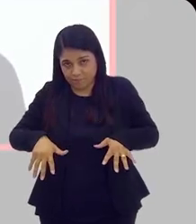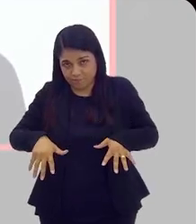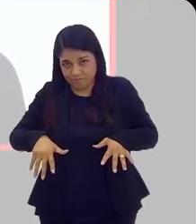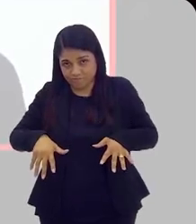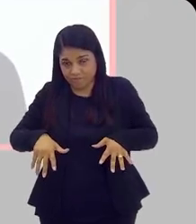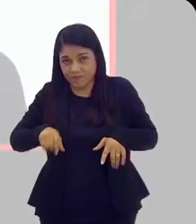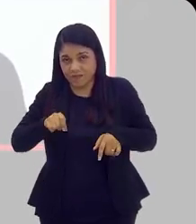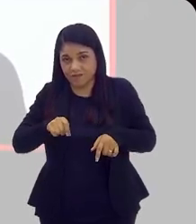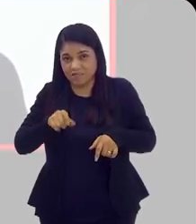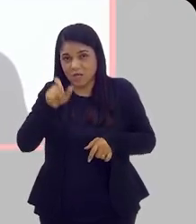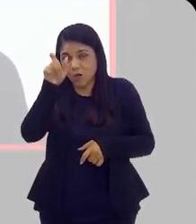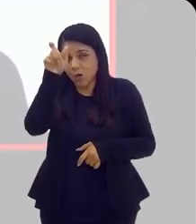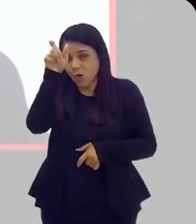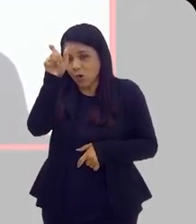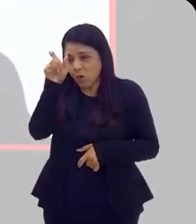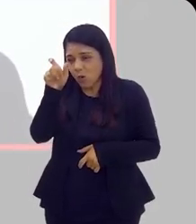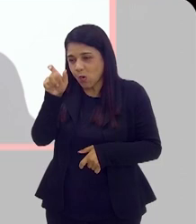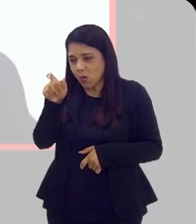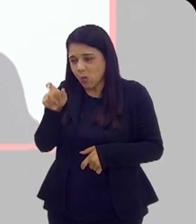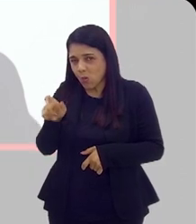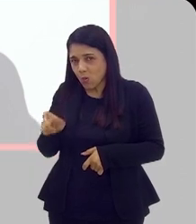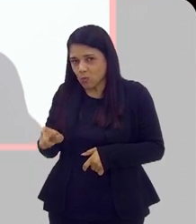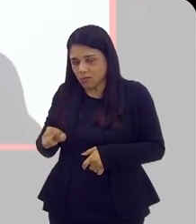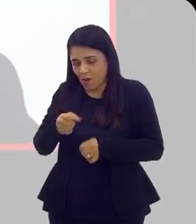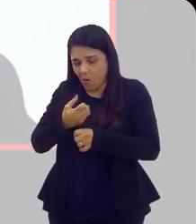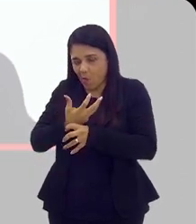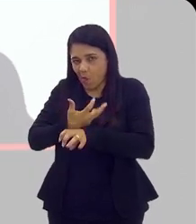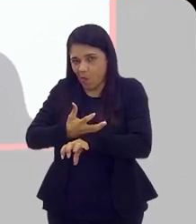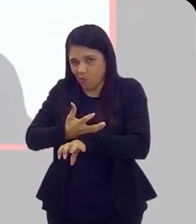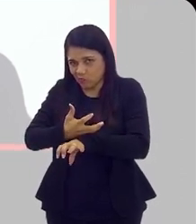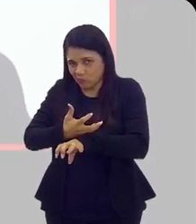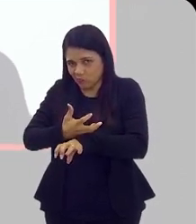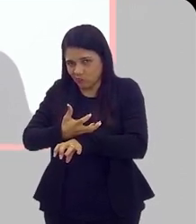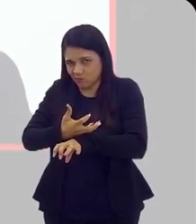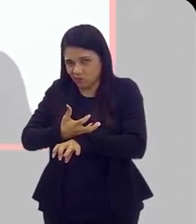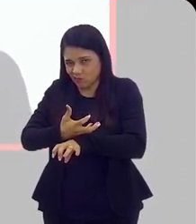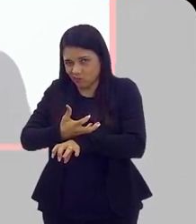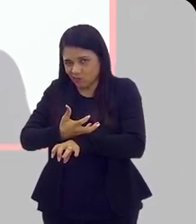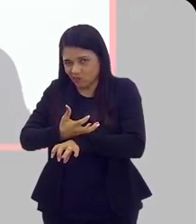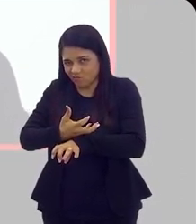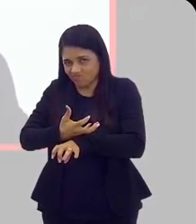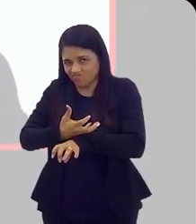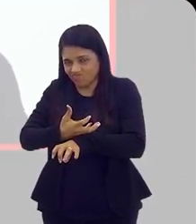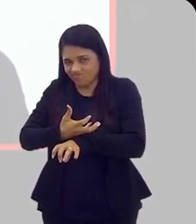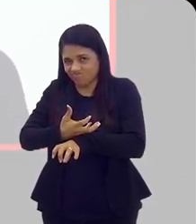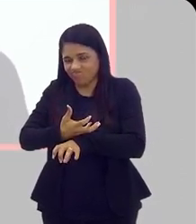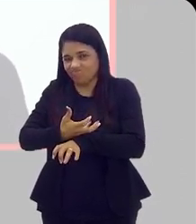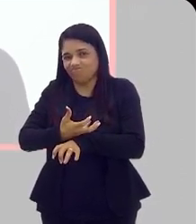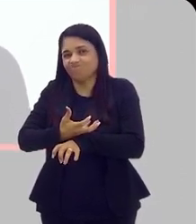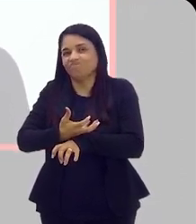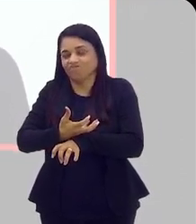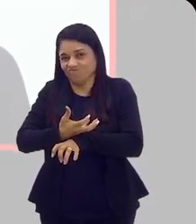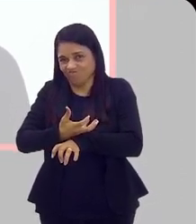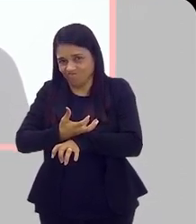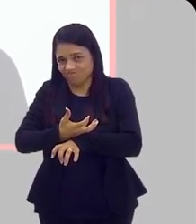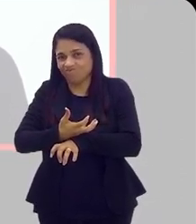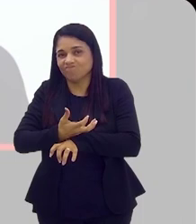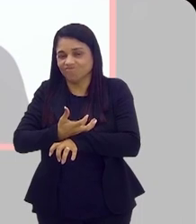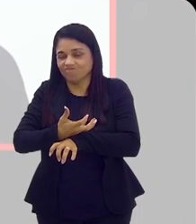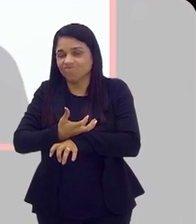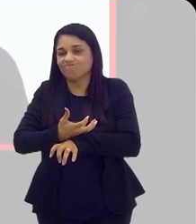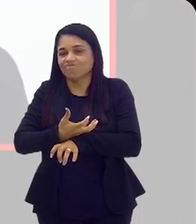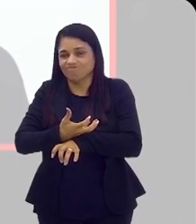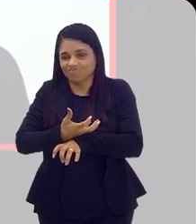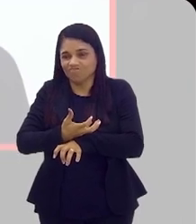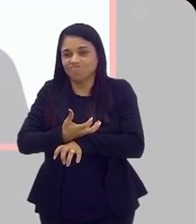do câncer de próstata é da metástase, espalhar para os ossos, tá? E um local muito comum é a coluna. Então,